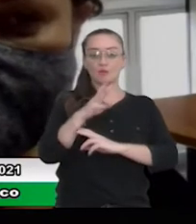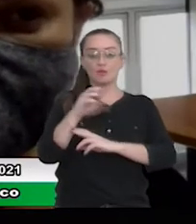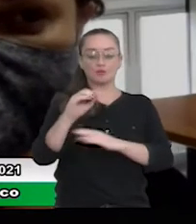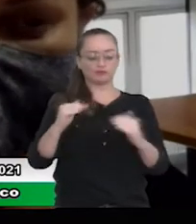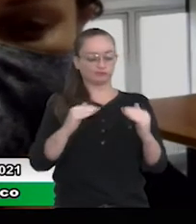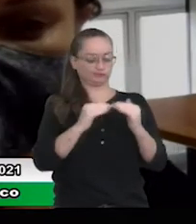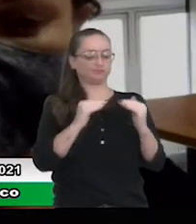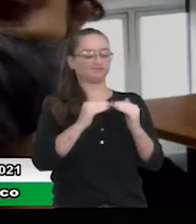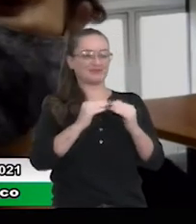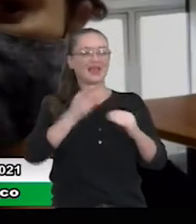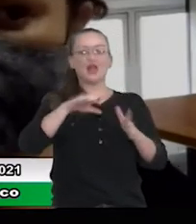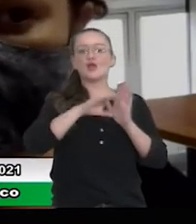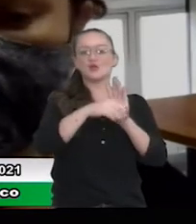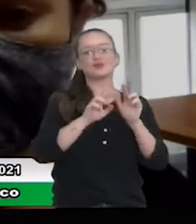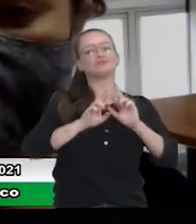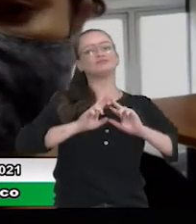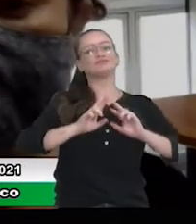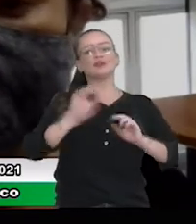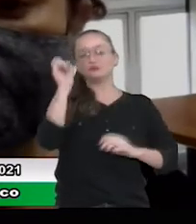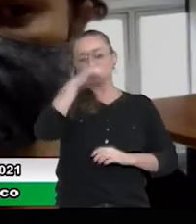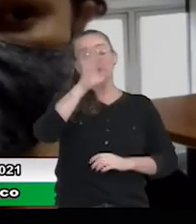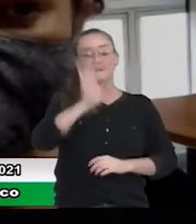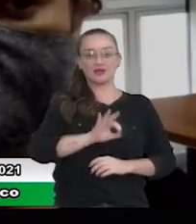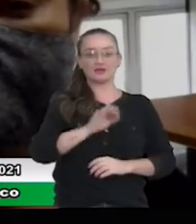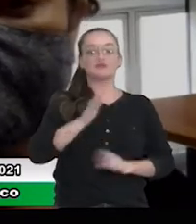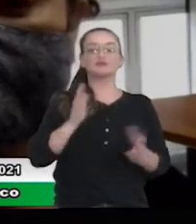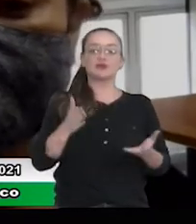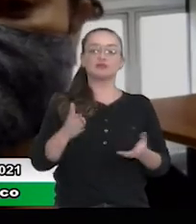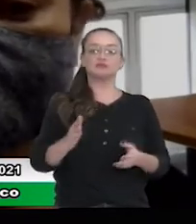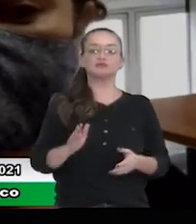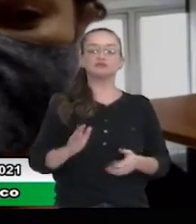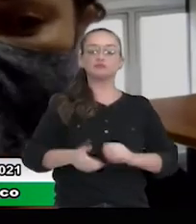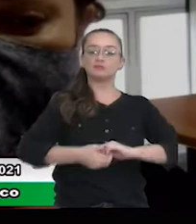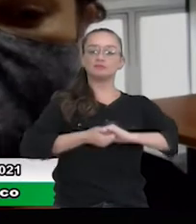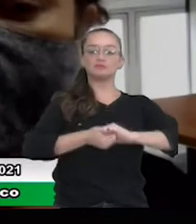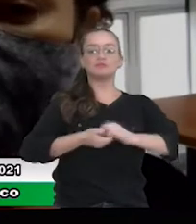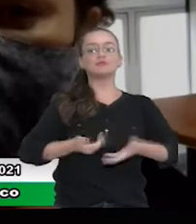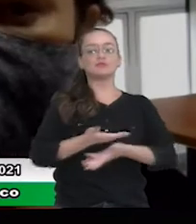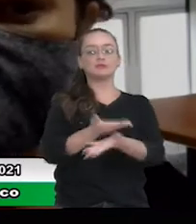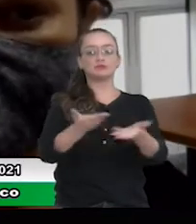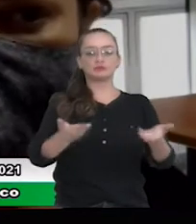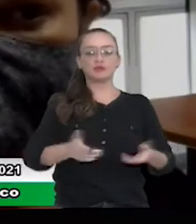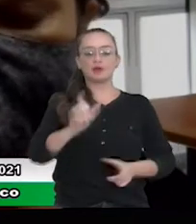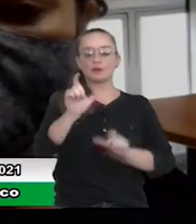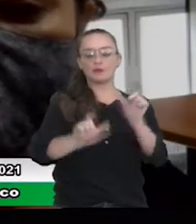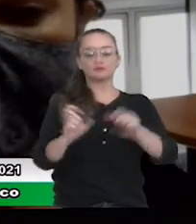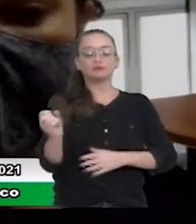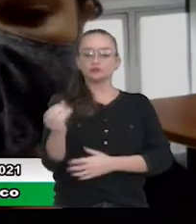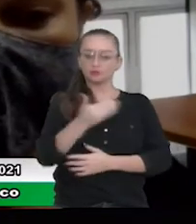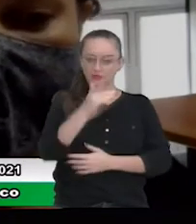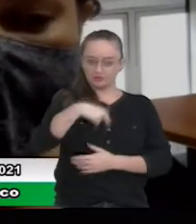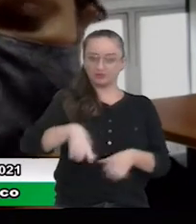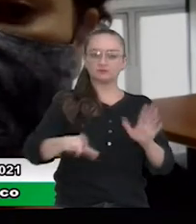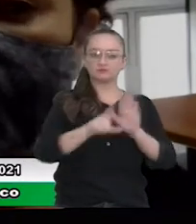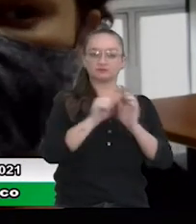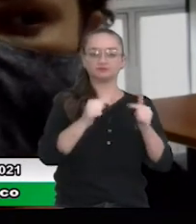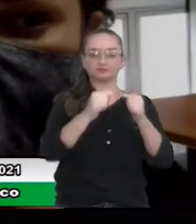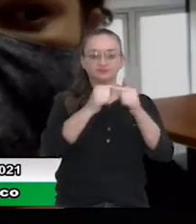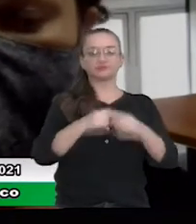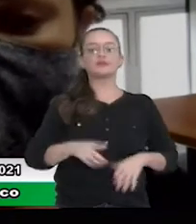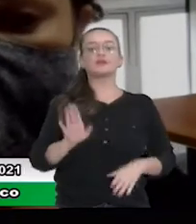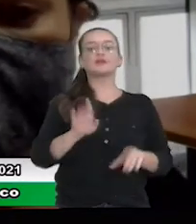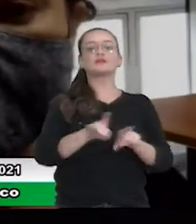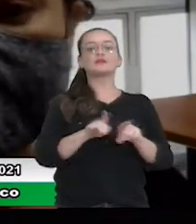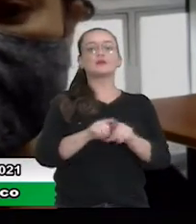difíceis. Então, quero saudar toda essa mesa, todos os novos legisladores, saudar o